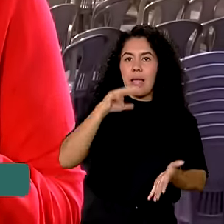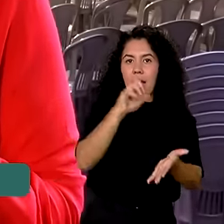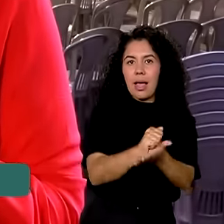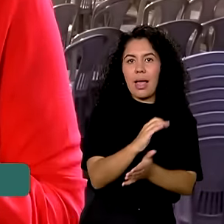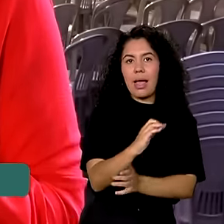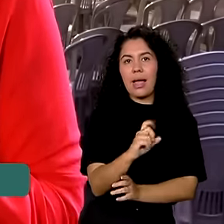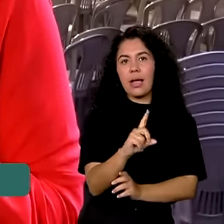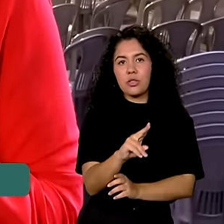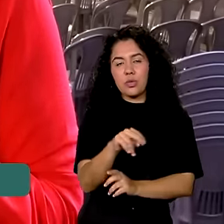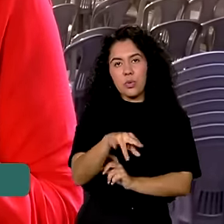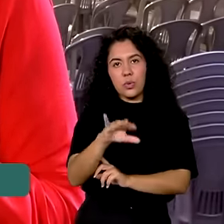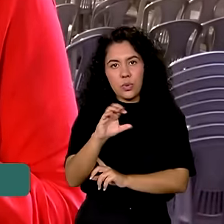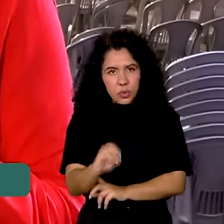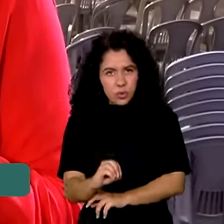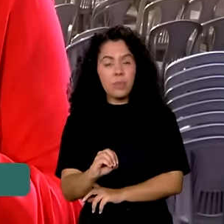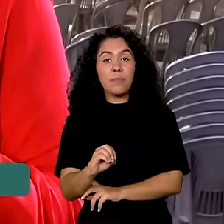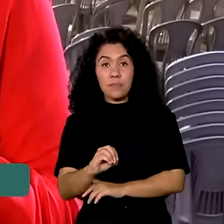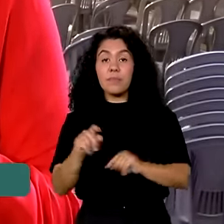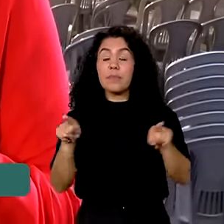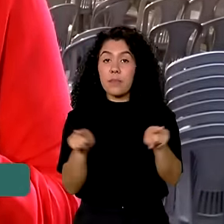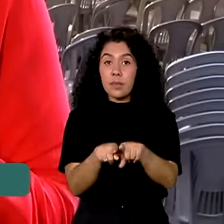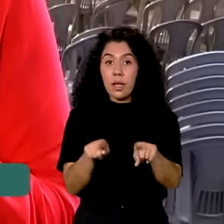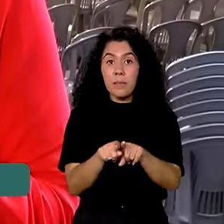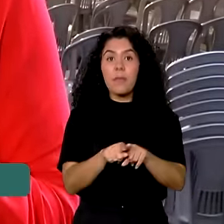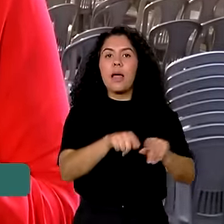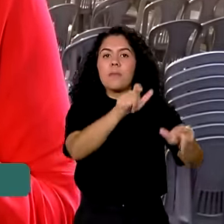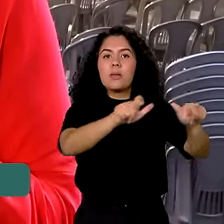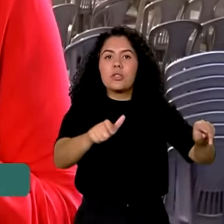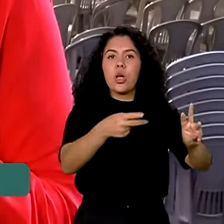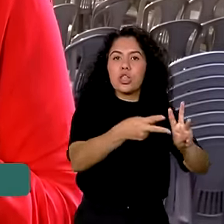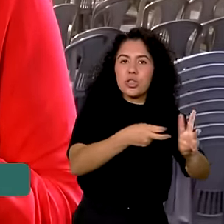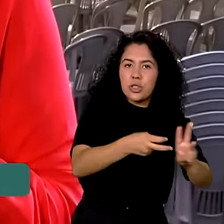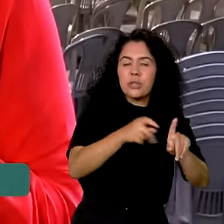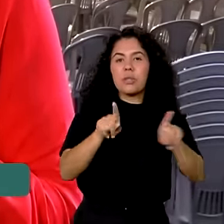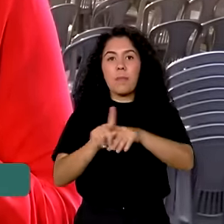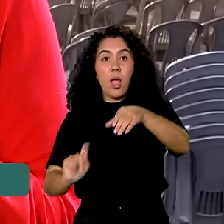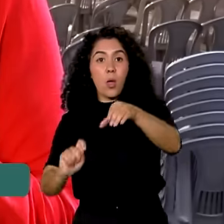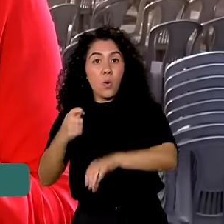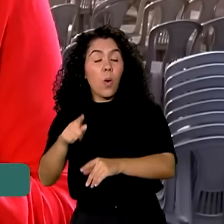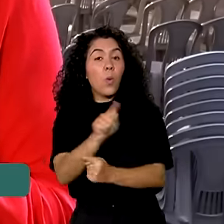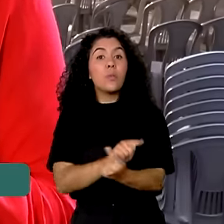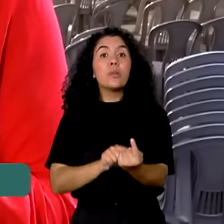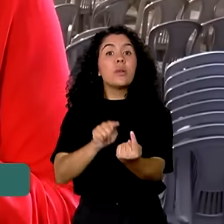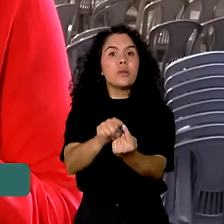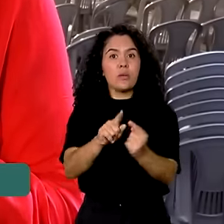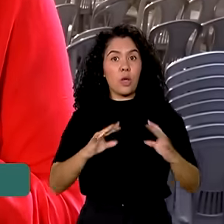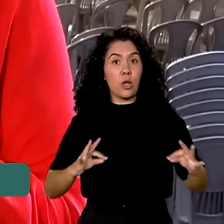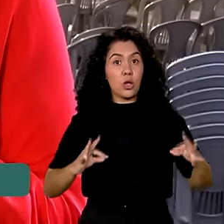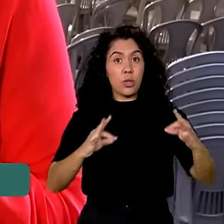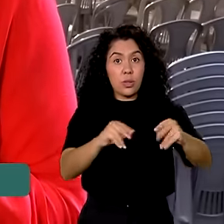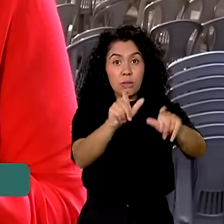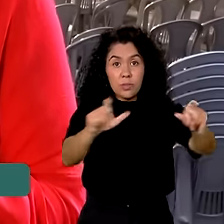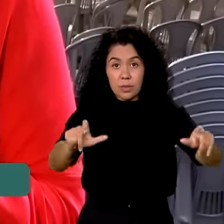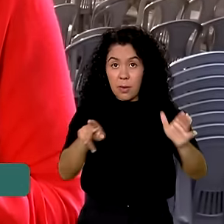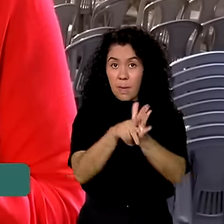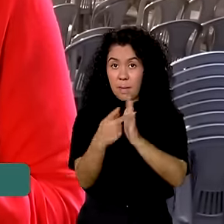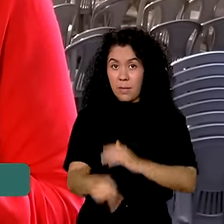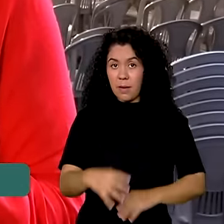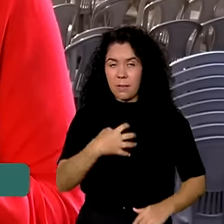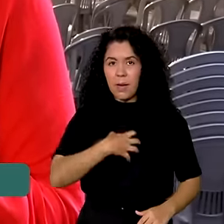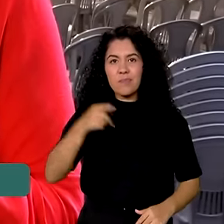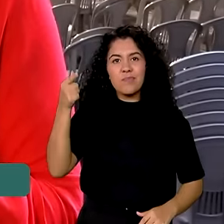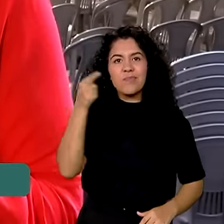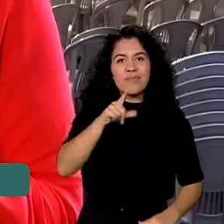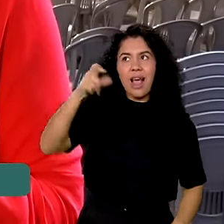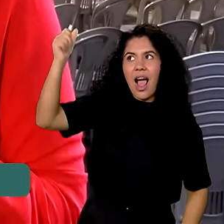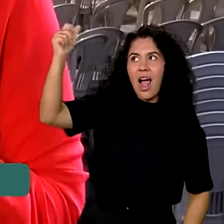para programas sociais e também indígenas e quilombolas. E a meta é fazer com que todos os baianos tenham acesso à